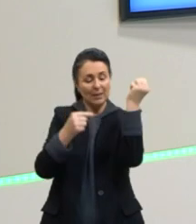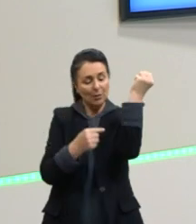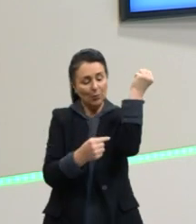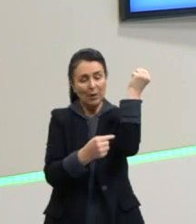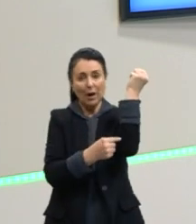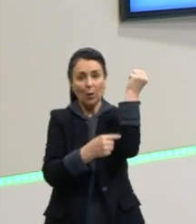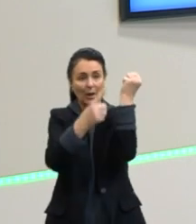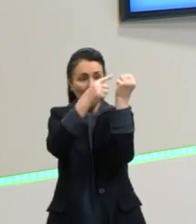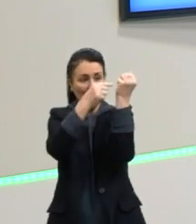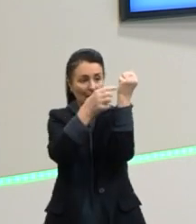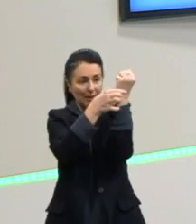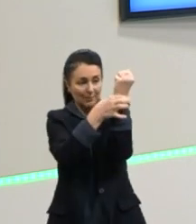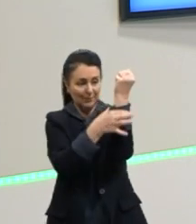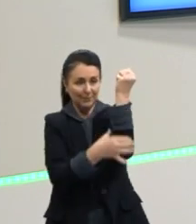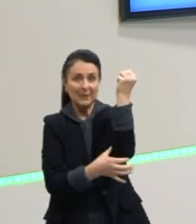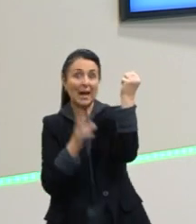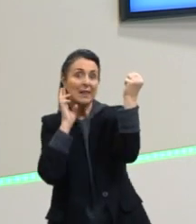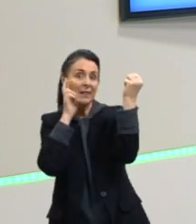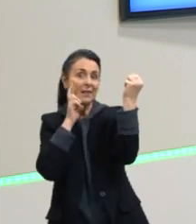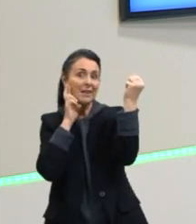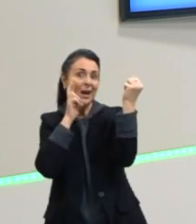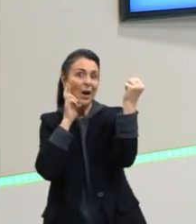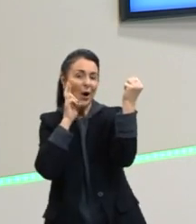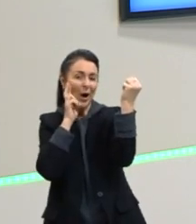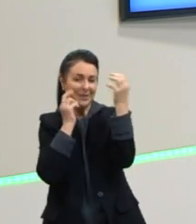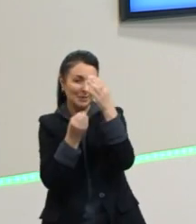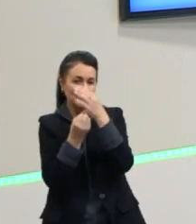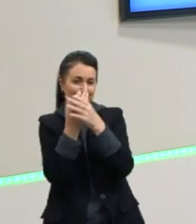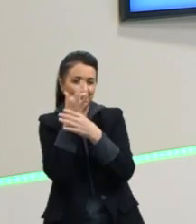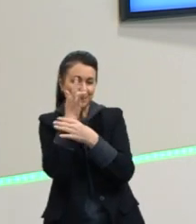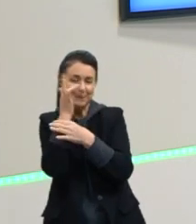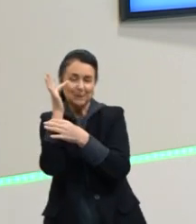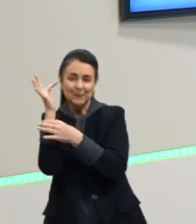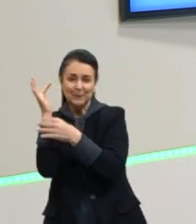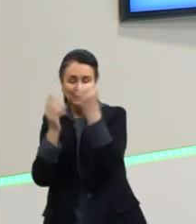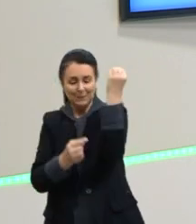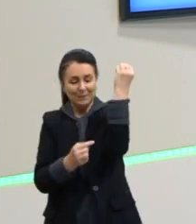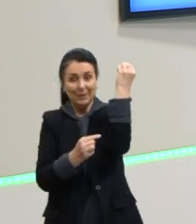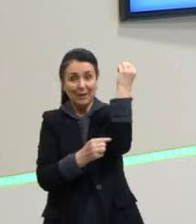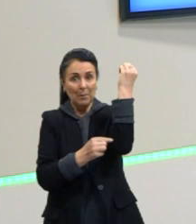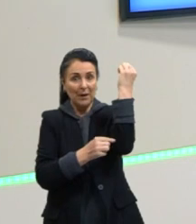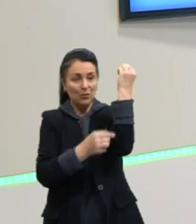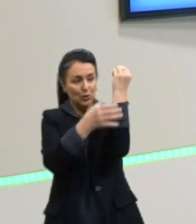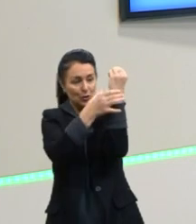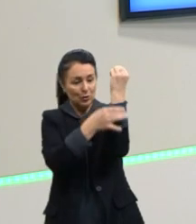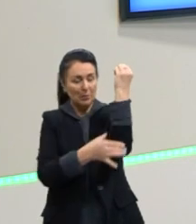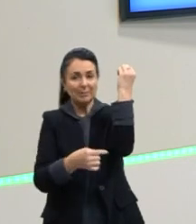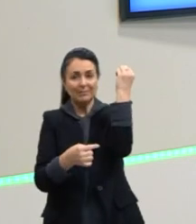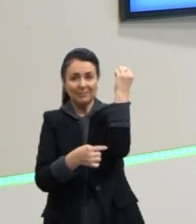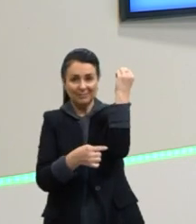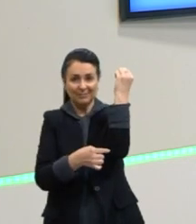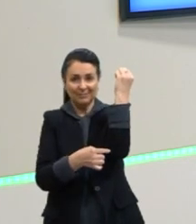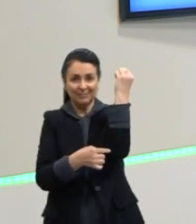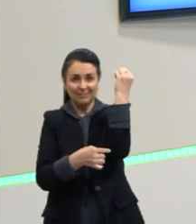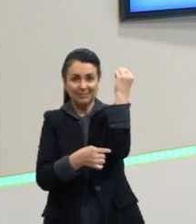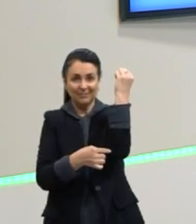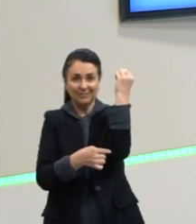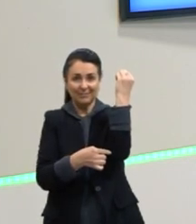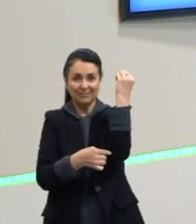Então, aqui mais uma questão, né? Que está informando, essa parte toda aí está informando, está nos dando conhecimento.